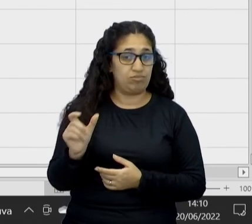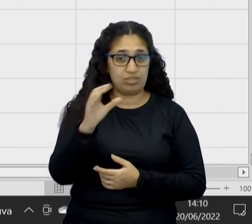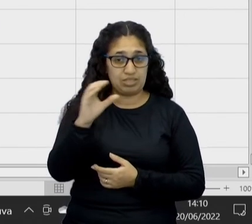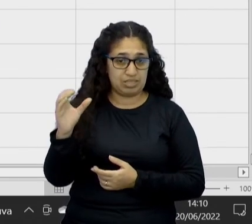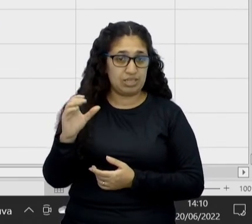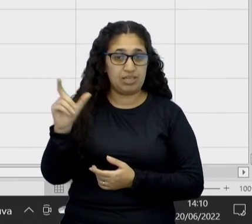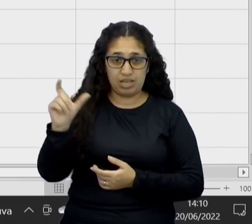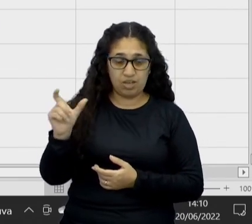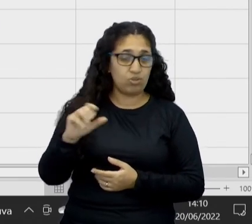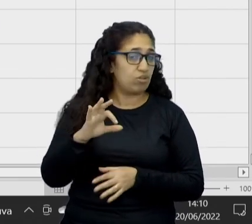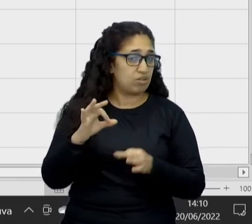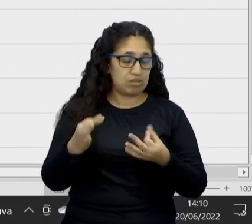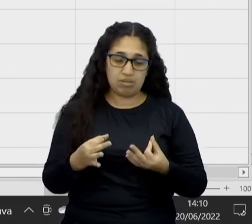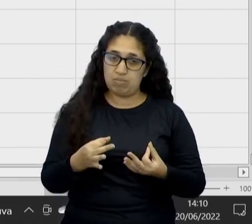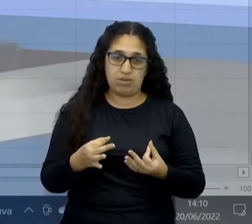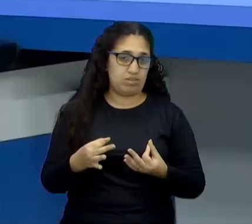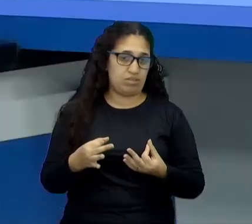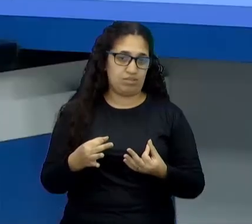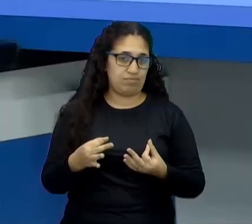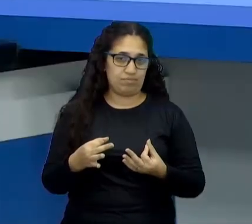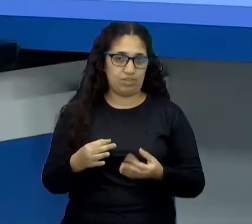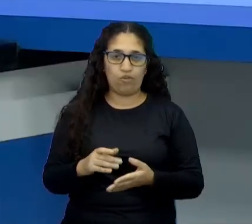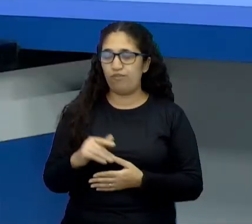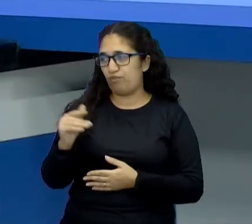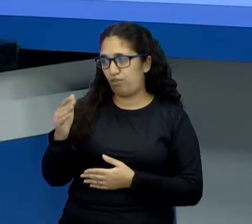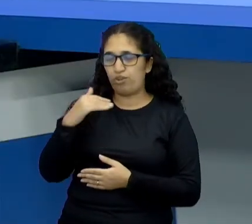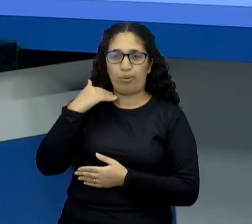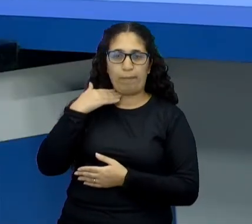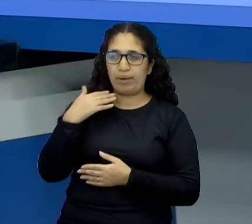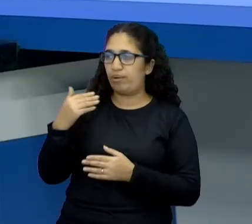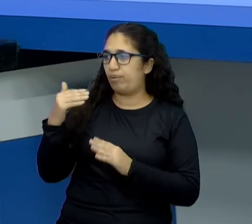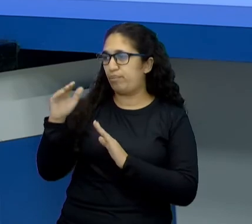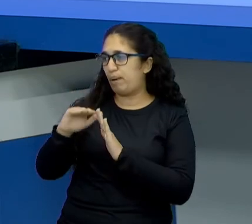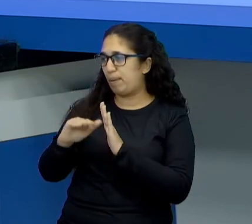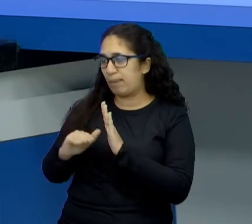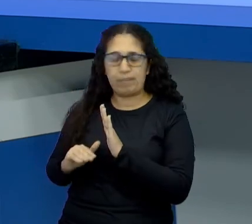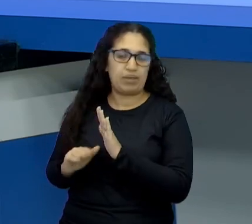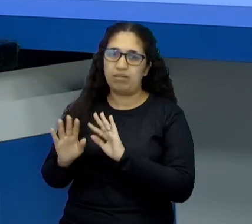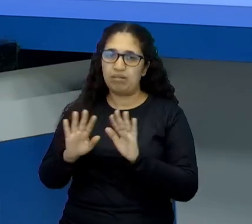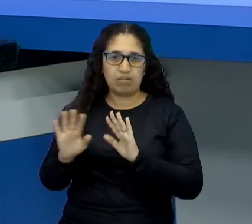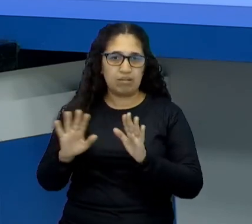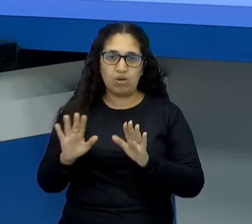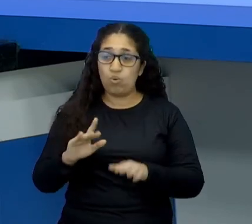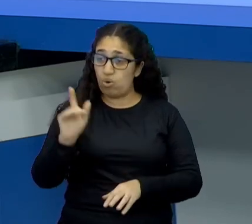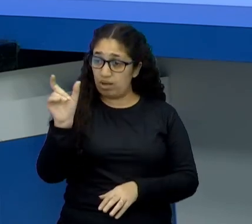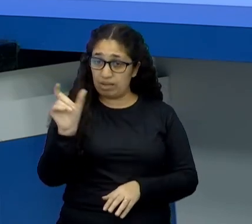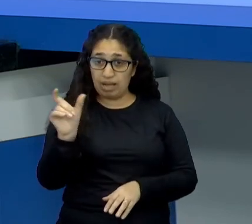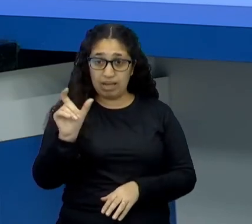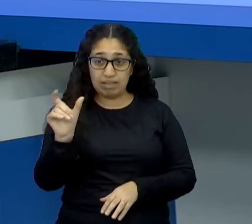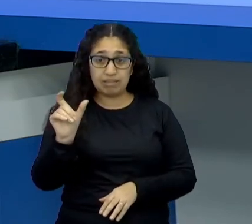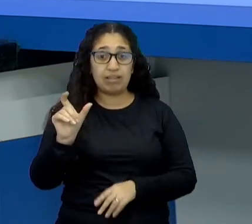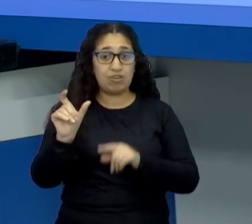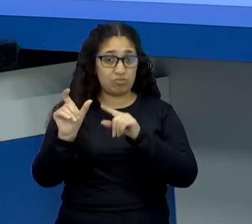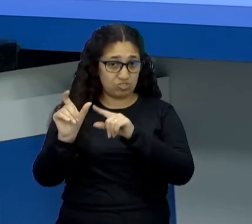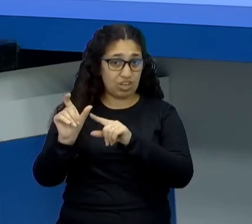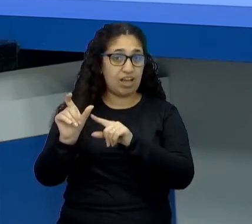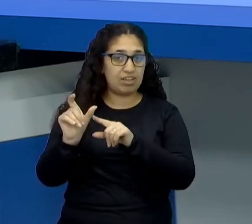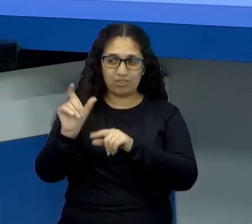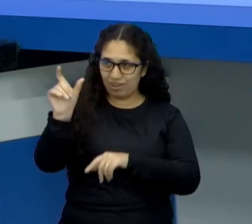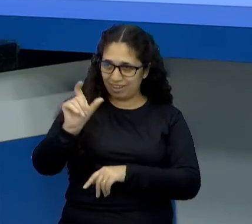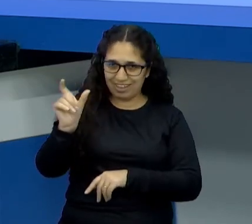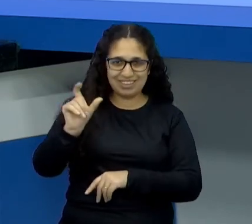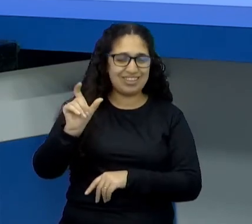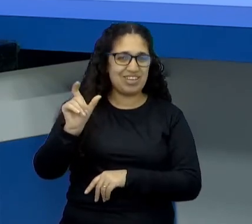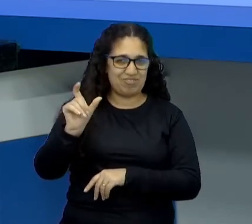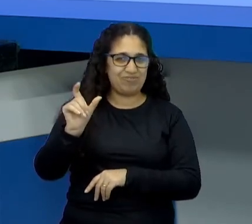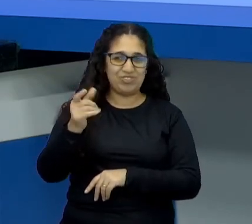simples, ela não entrou num financiamento, aquelas coisas burocráticas. Não. O próprio dinheiro de plástico fez